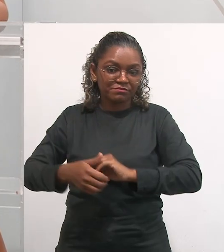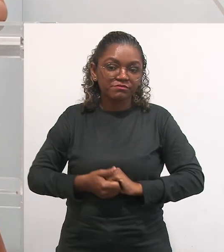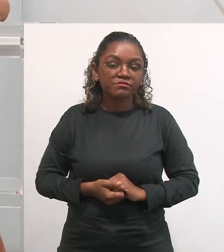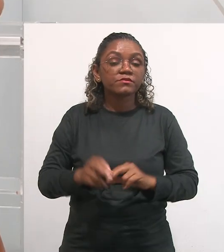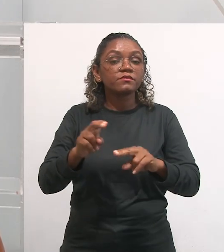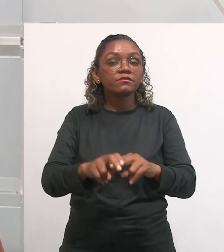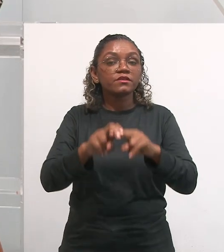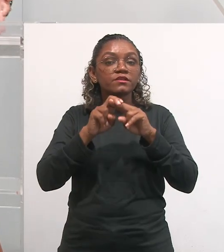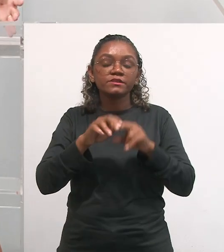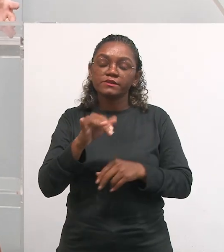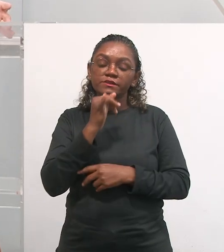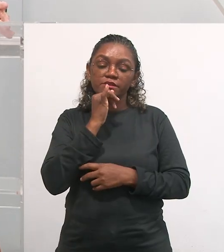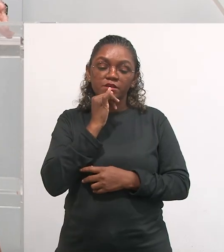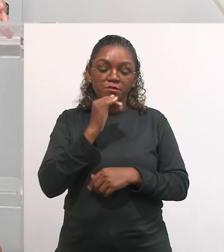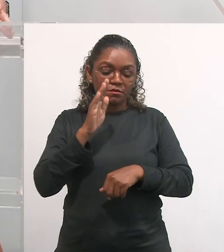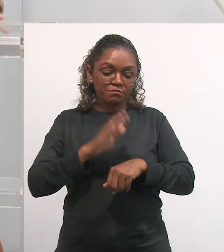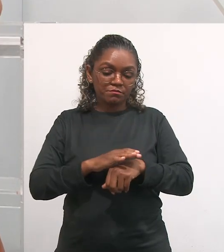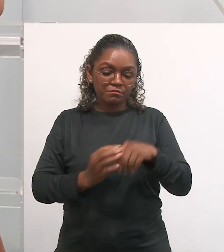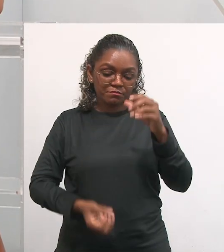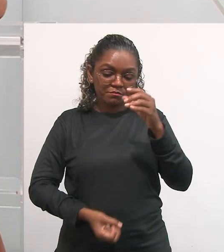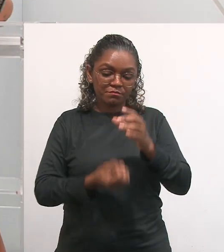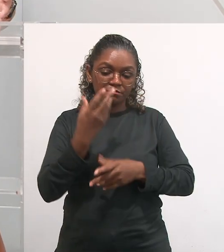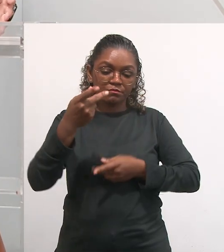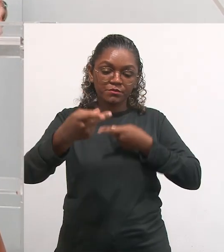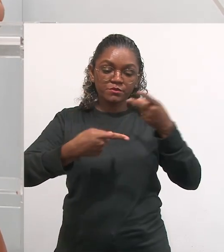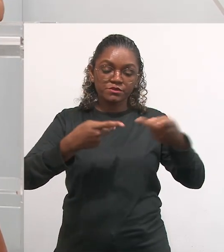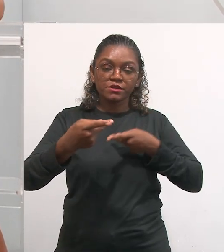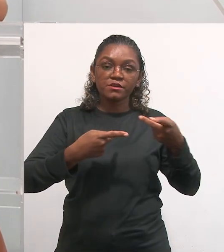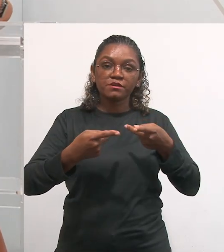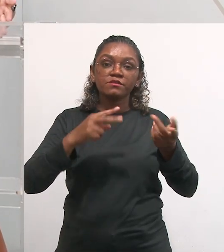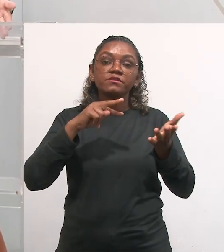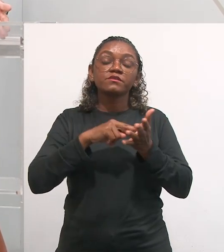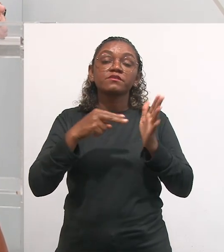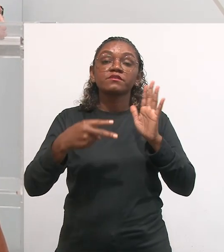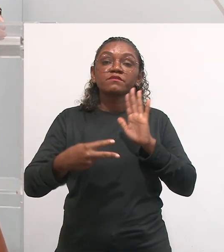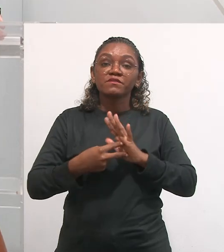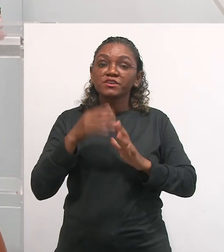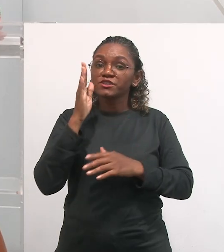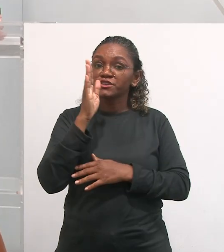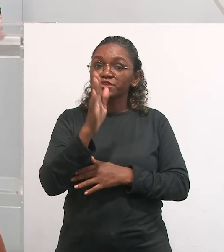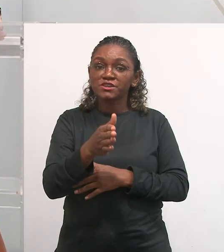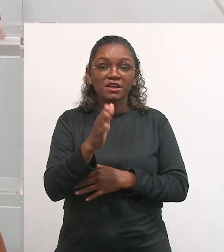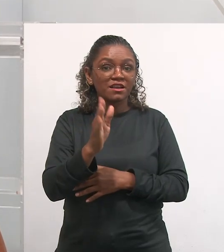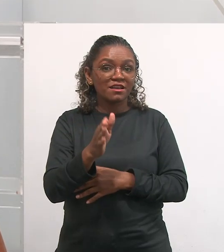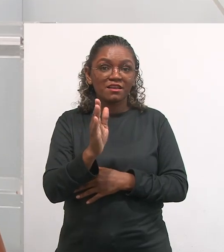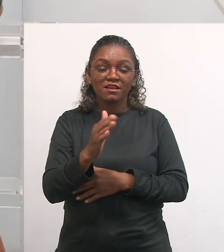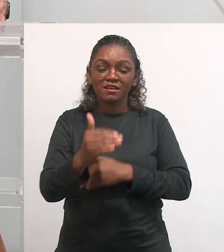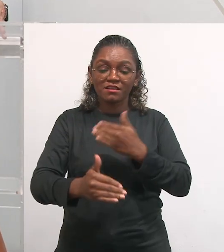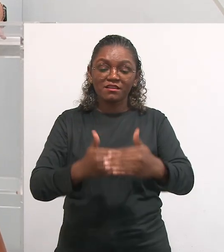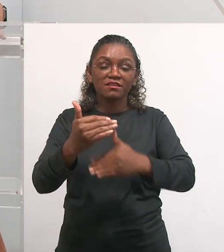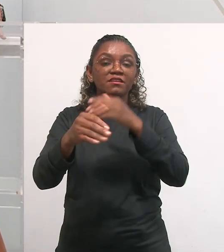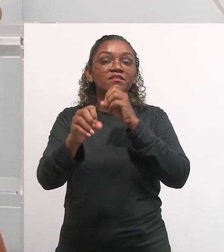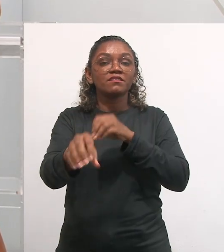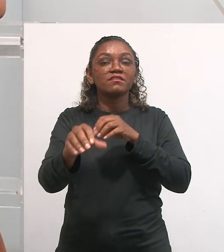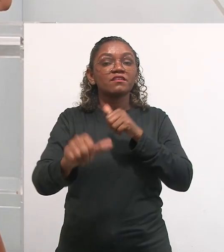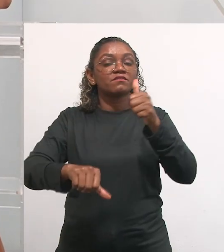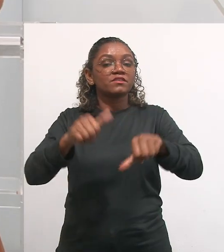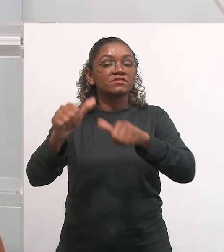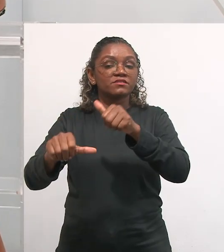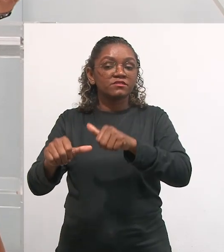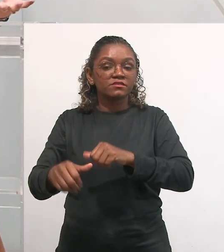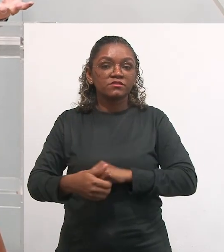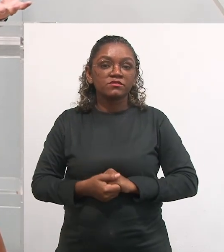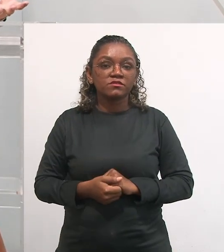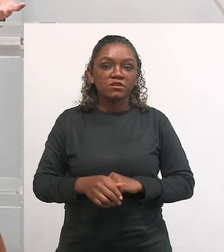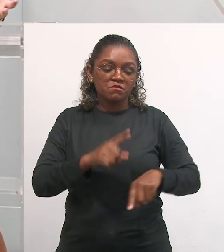elaboro, por exemplo, um projeto, o próprio projeto já é o processo avaliativo, o portfólio ele já